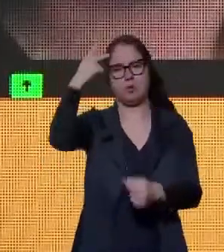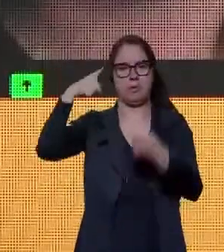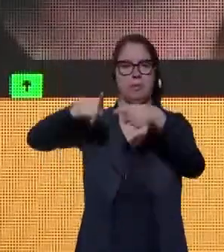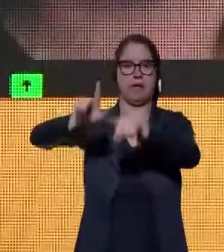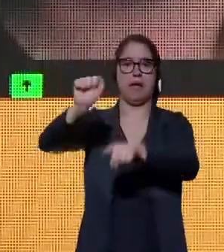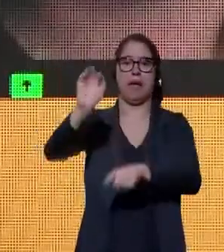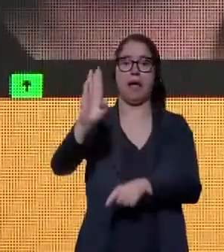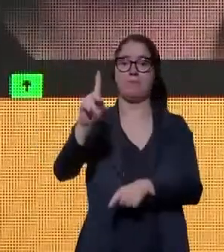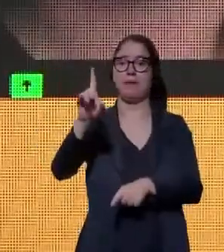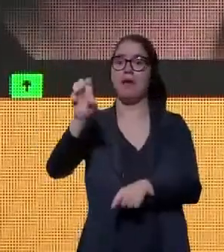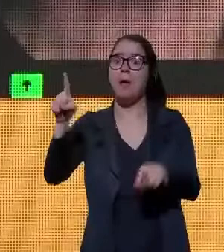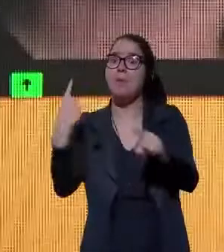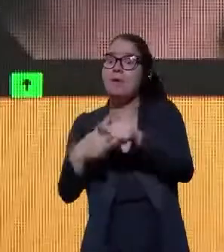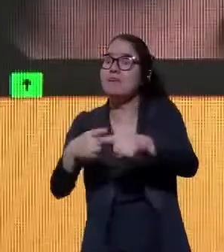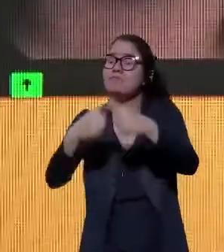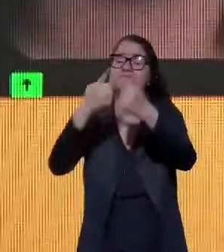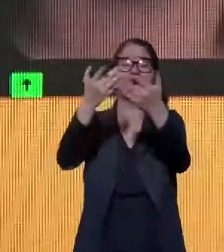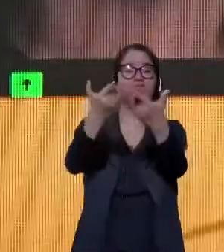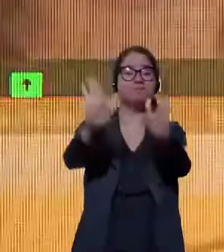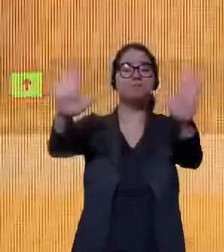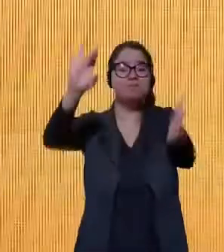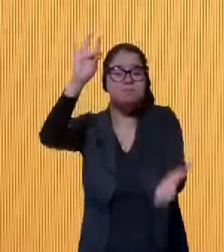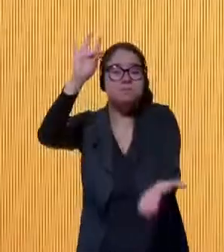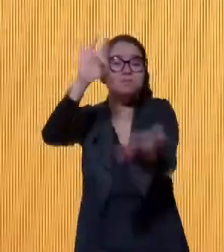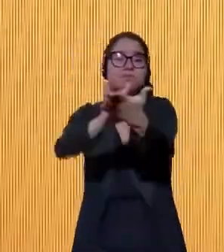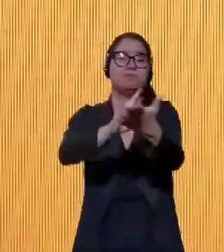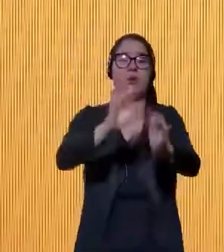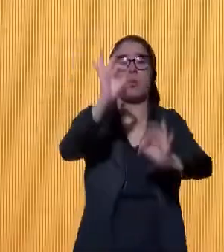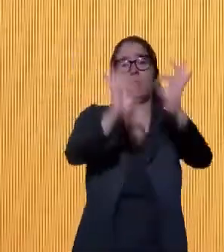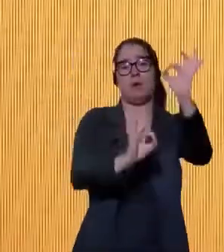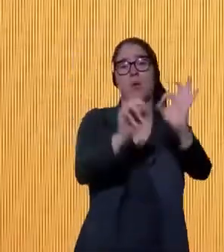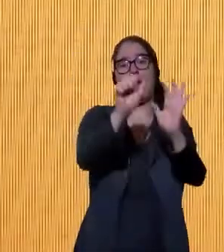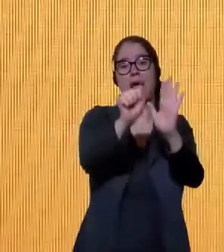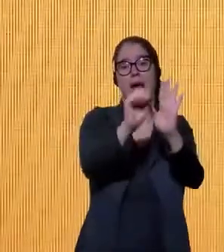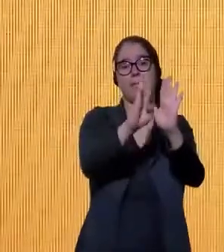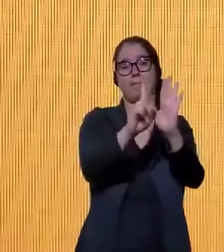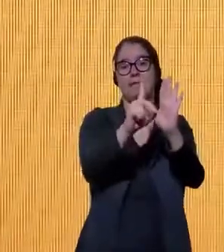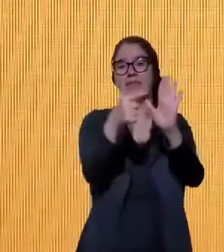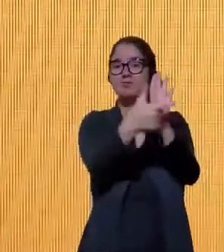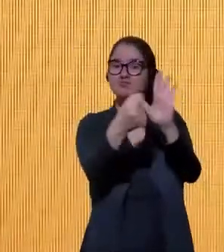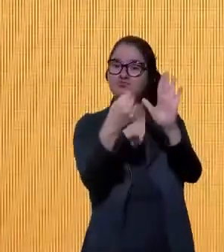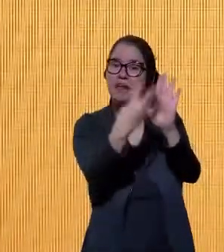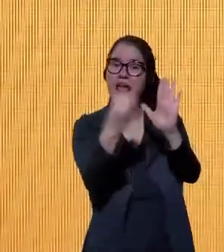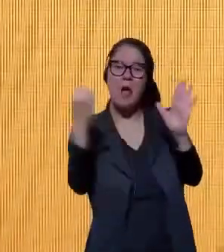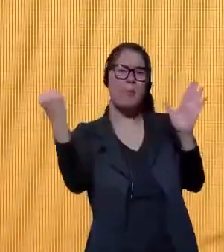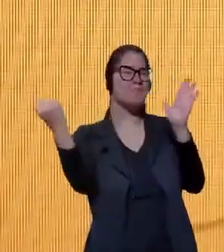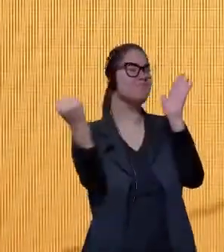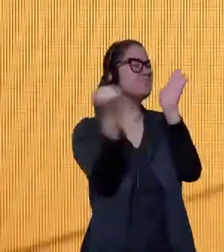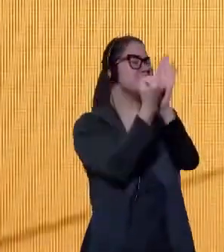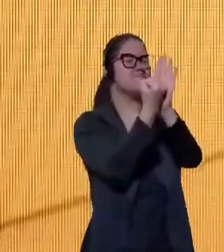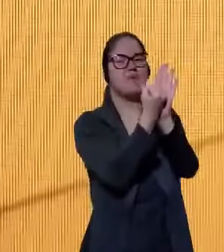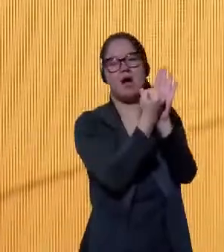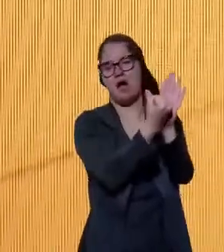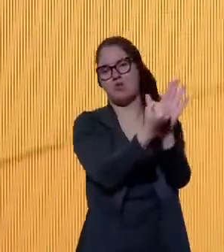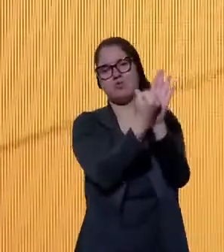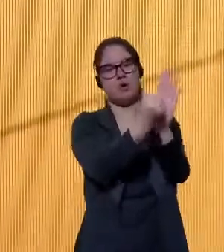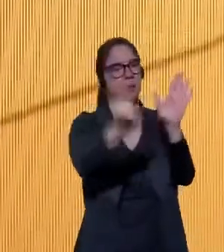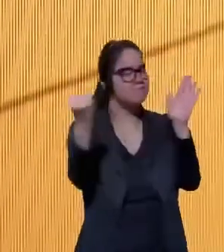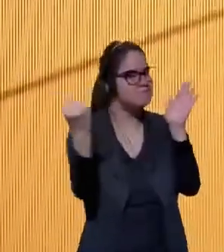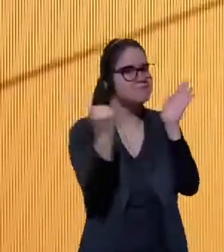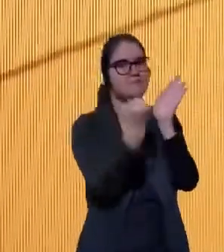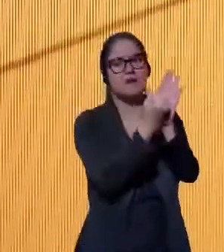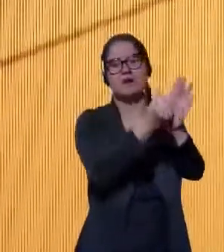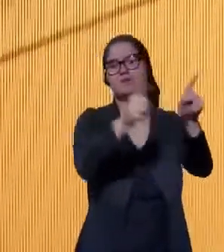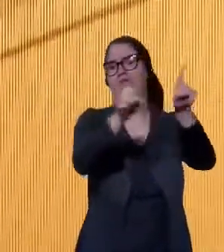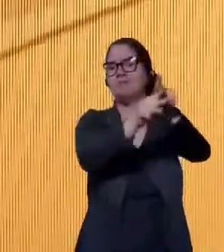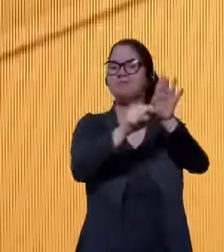oficialmente lançando o Plano ABDE 2030, que é um marco institucional e uma contribuição